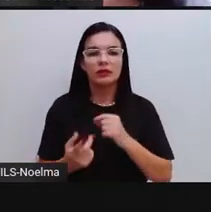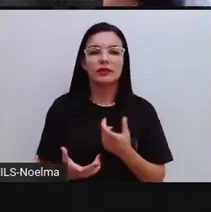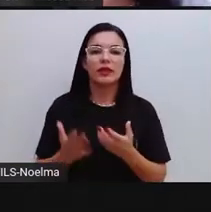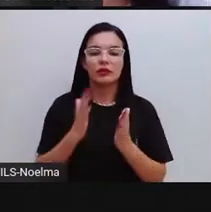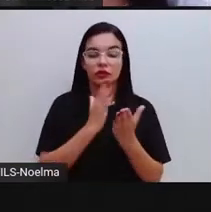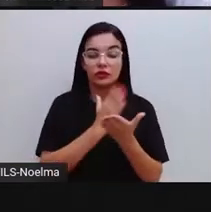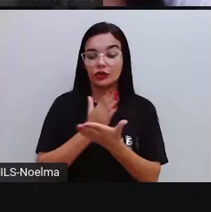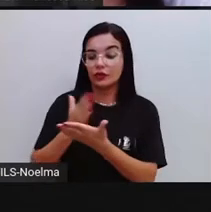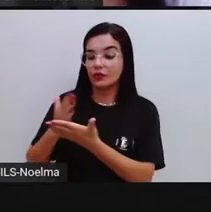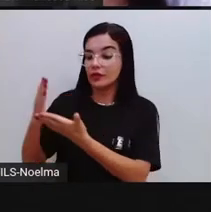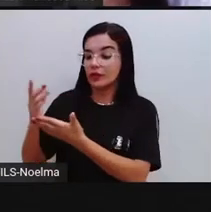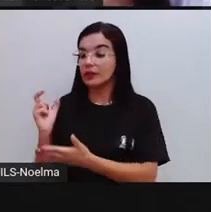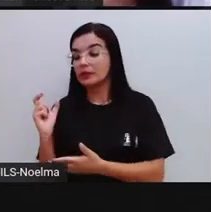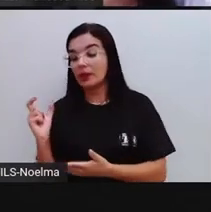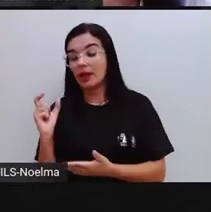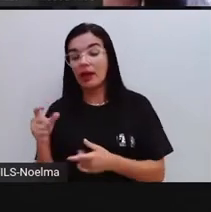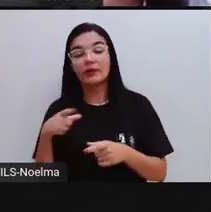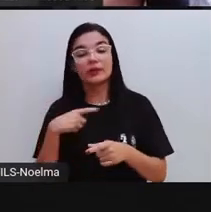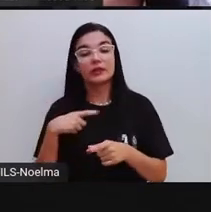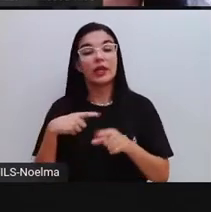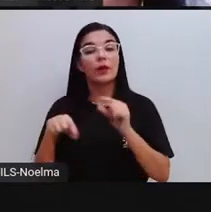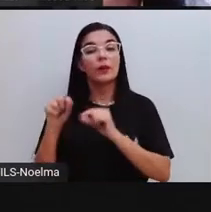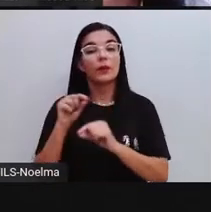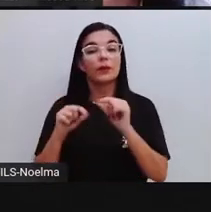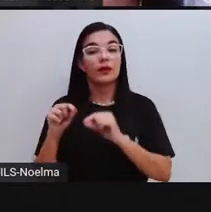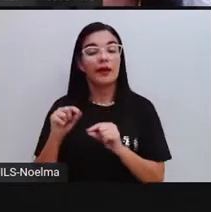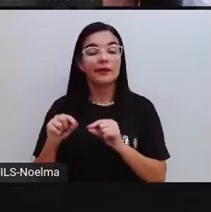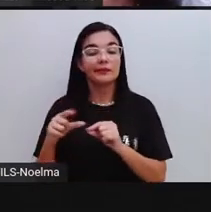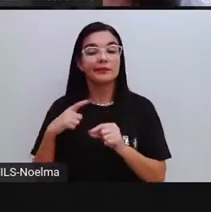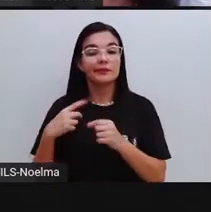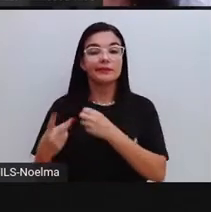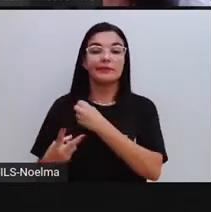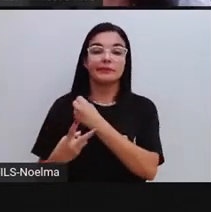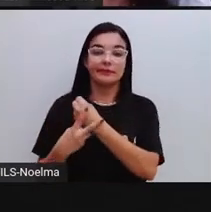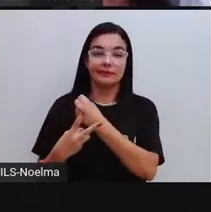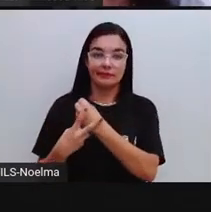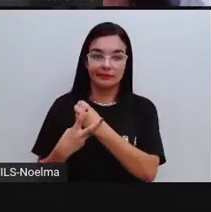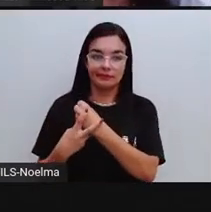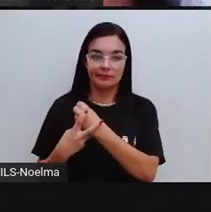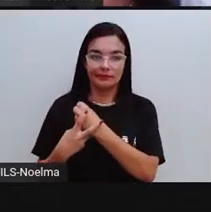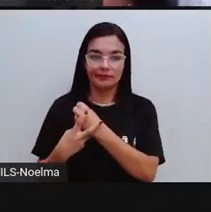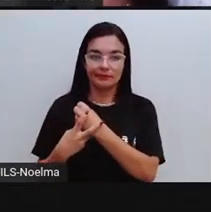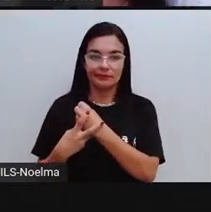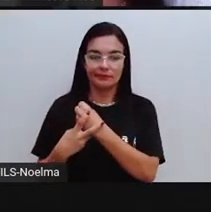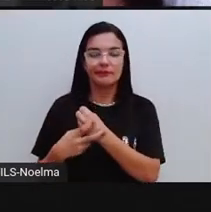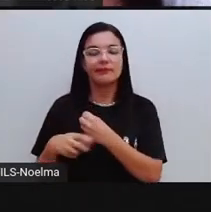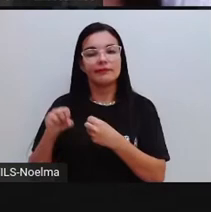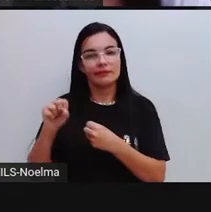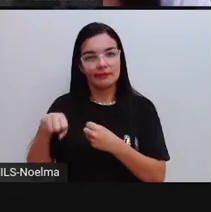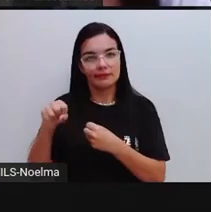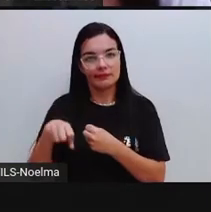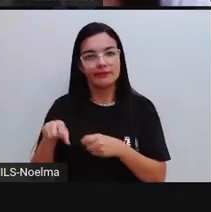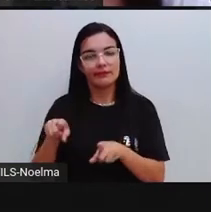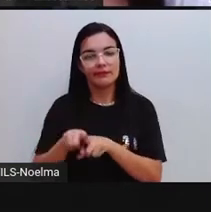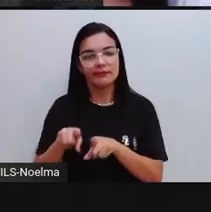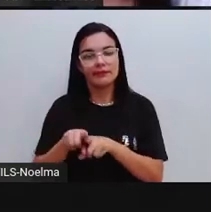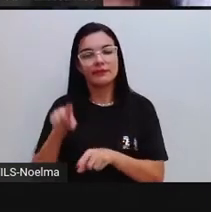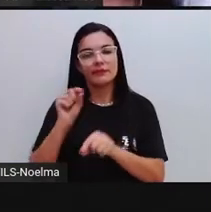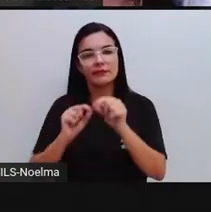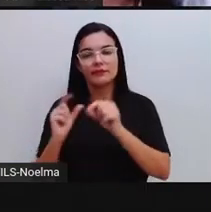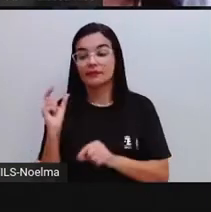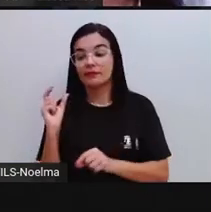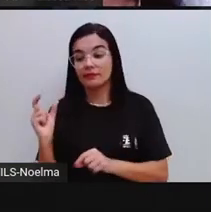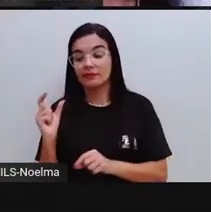divisões das palavras, a gente encontra aí a classificação chamada de verbo, que é justamente quando a palavra